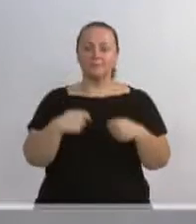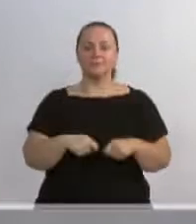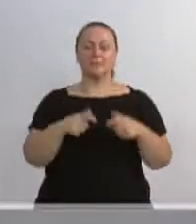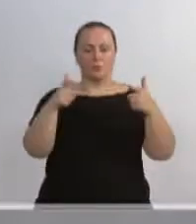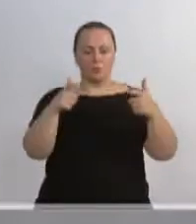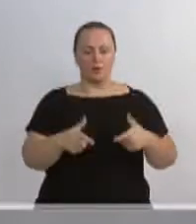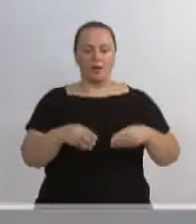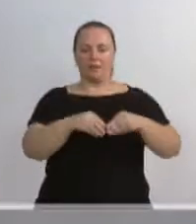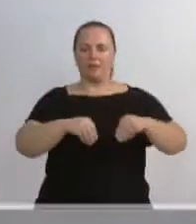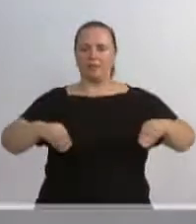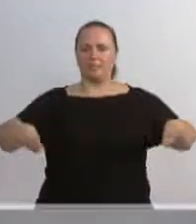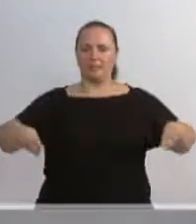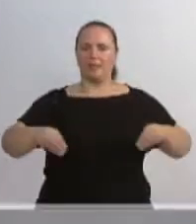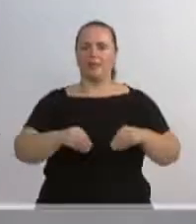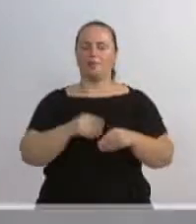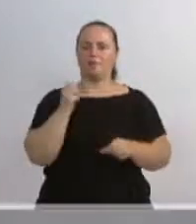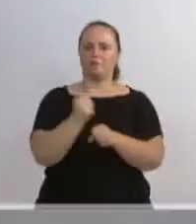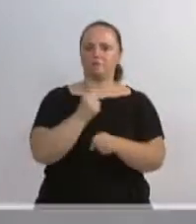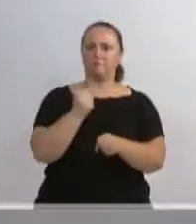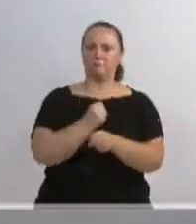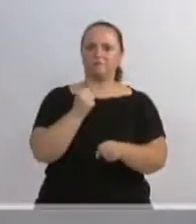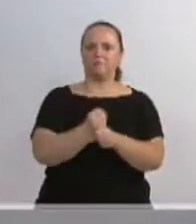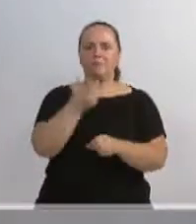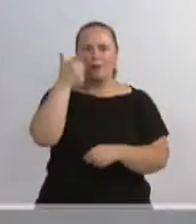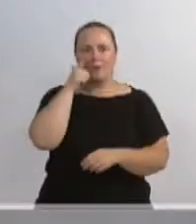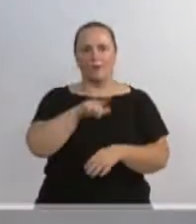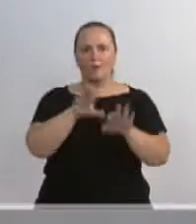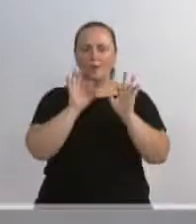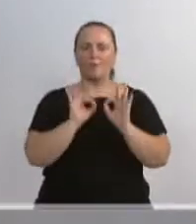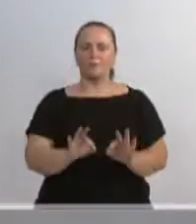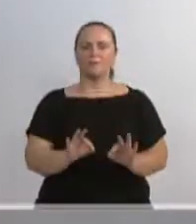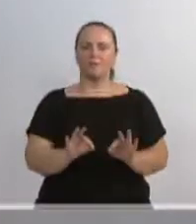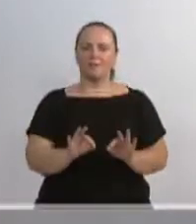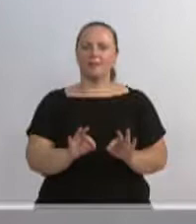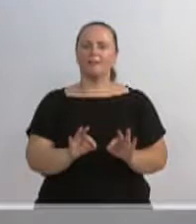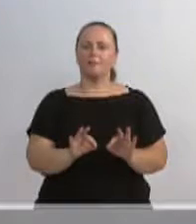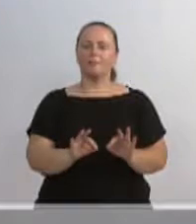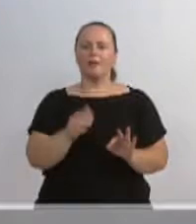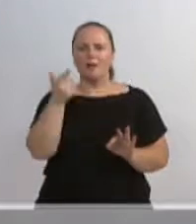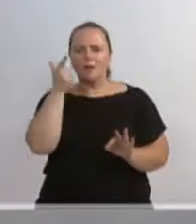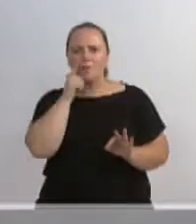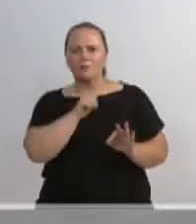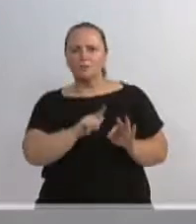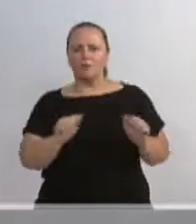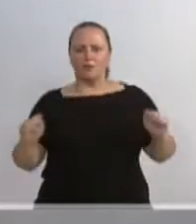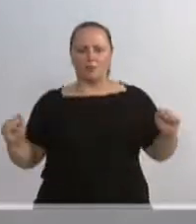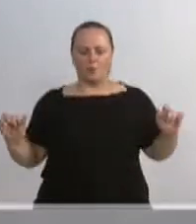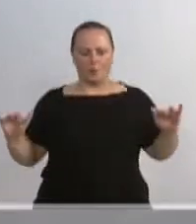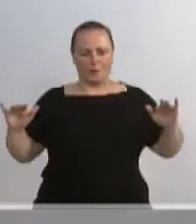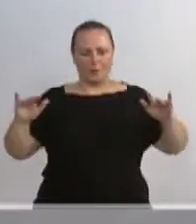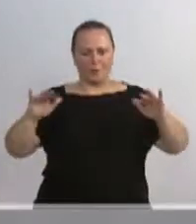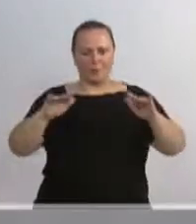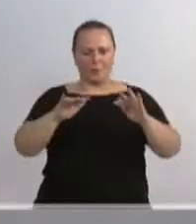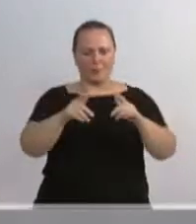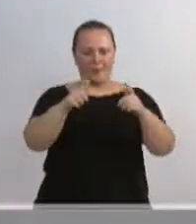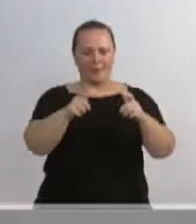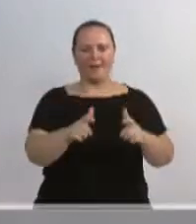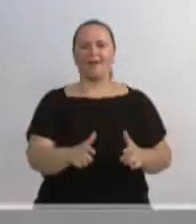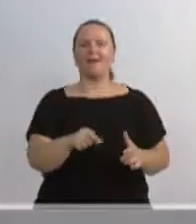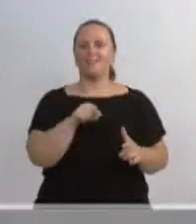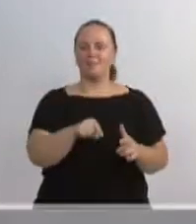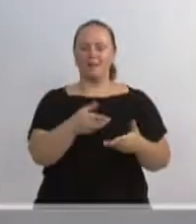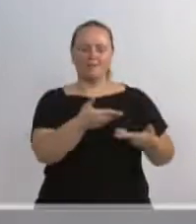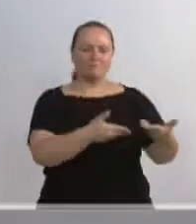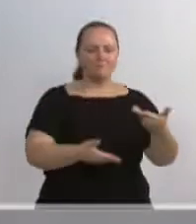terreno para construírem a sua sede, para congregar esses milhares de nordestinos que existem